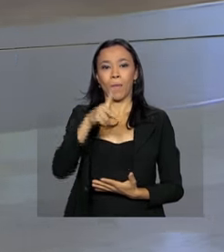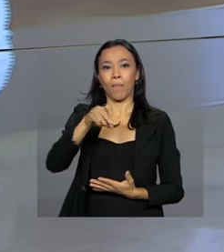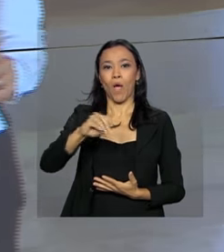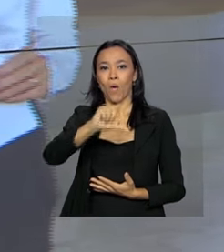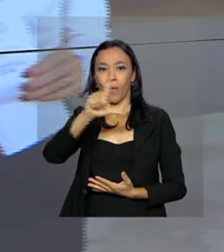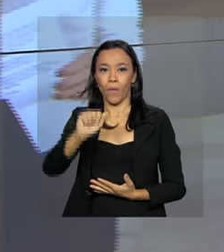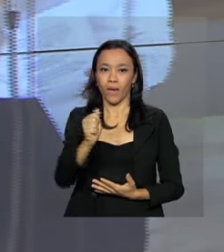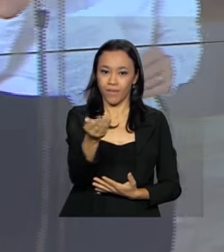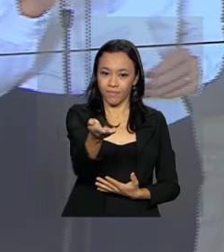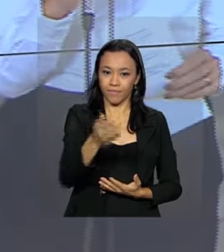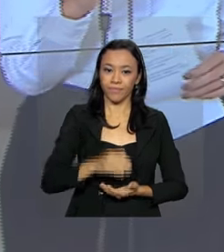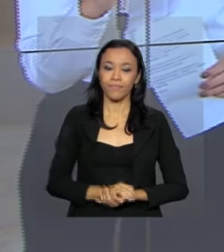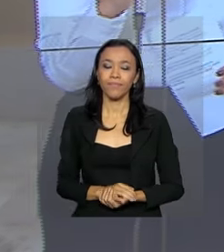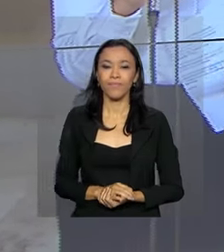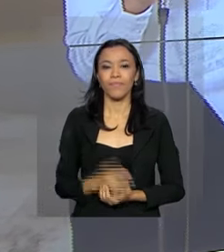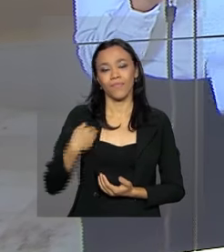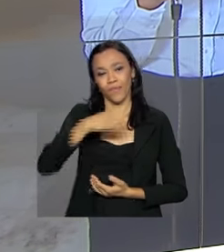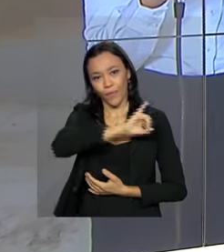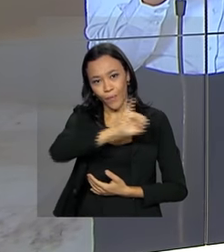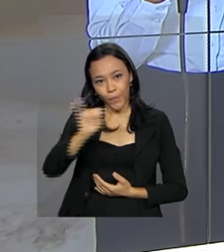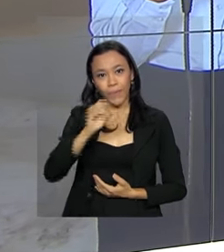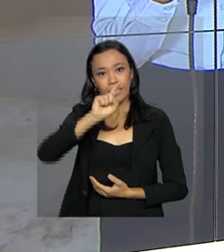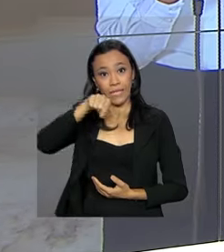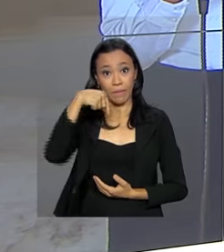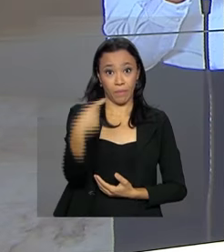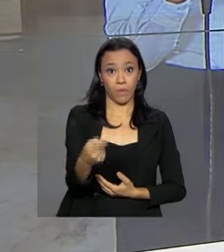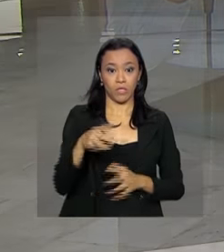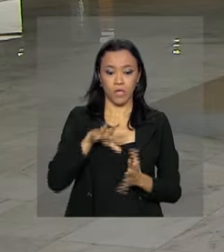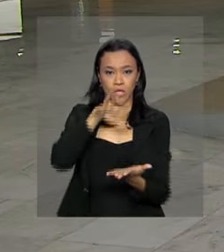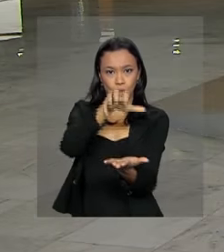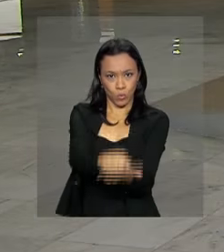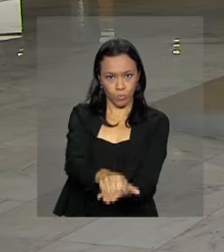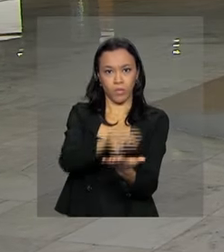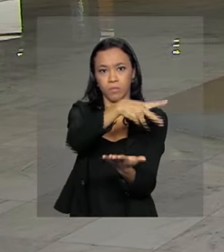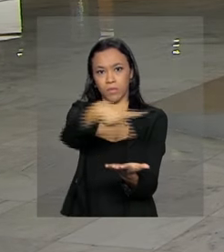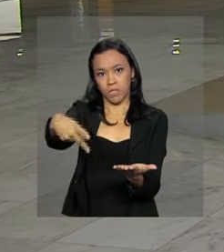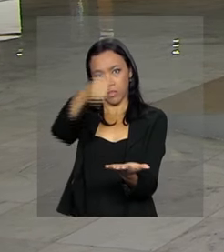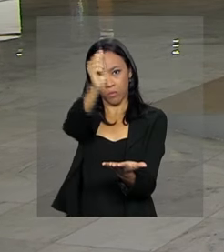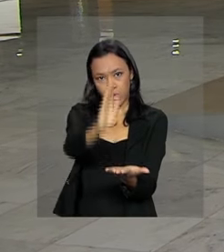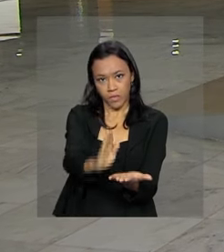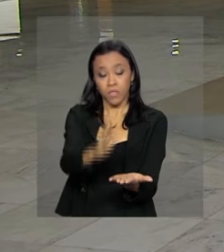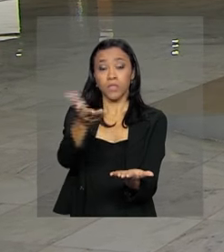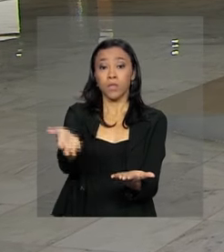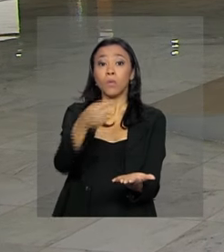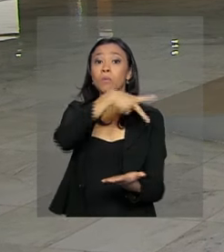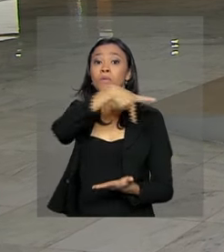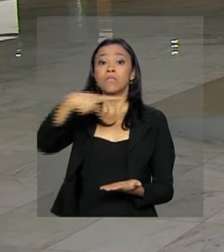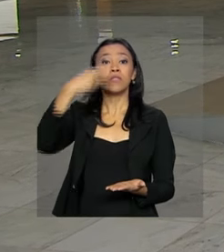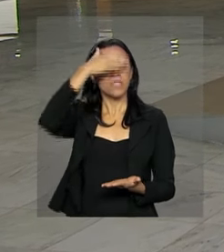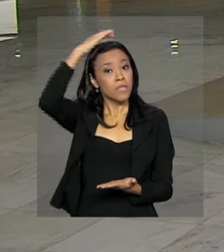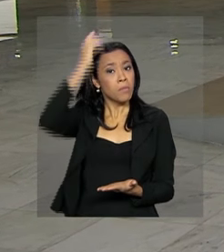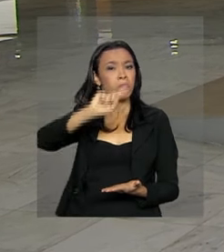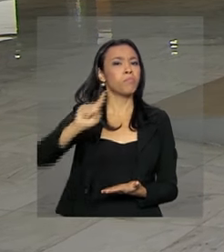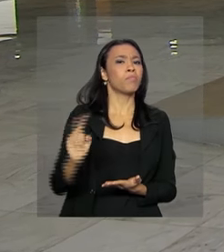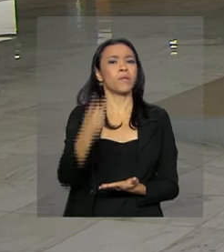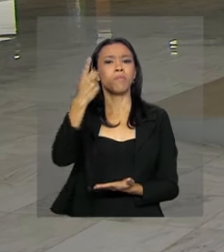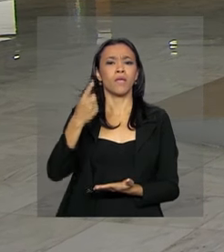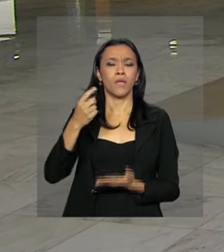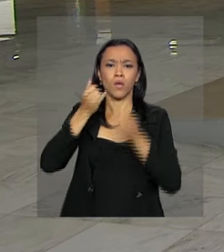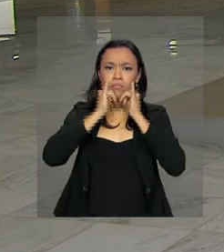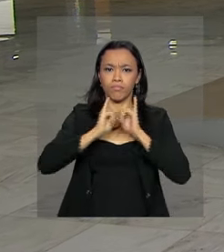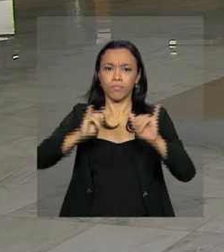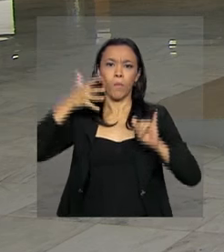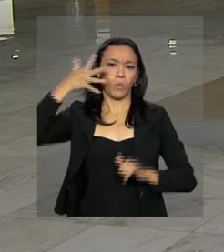de Hort. Oi, Paola. Oi, Renata. Depois de tomar posse, o presidente Michel Temer fez aí o seu primeiro pronunciamento em cadeia